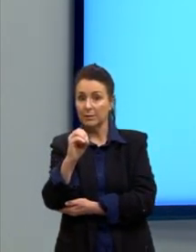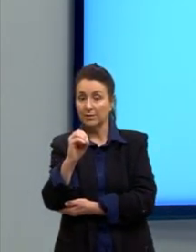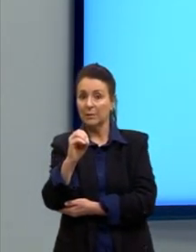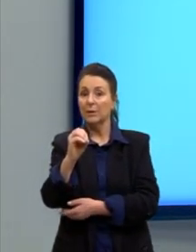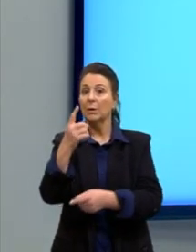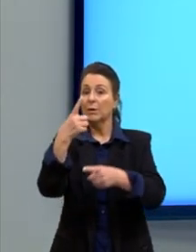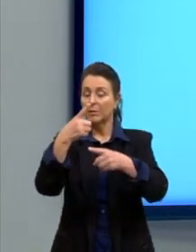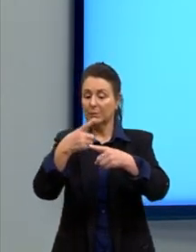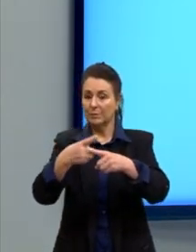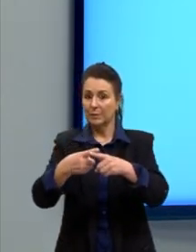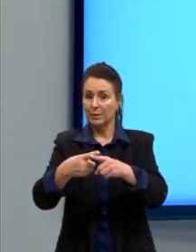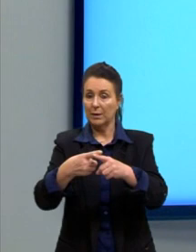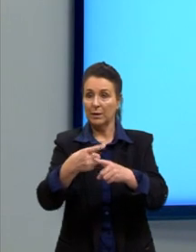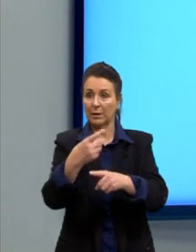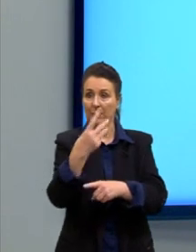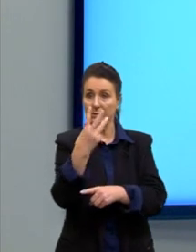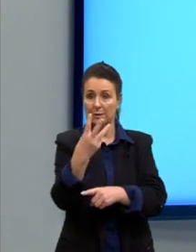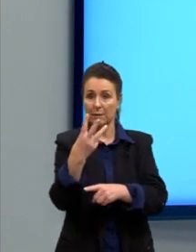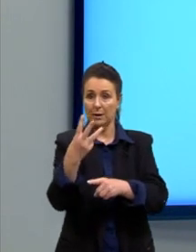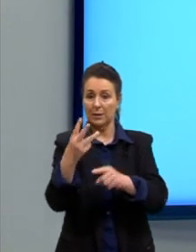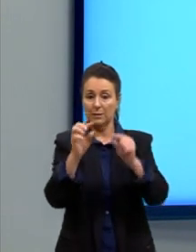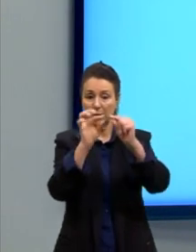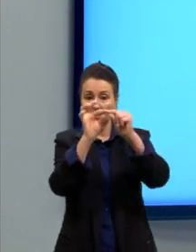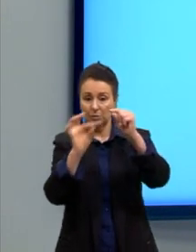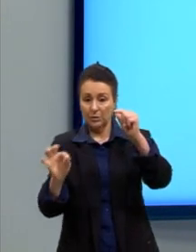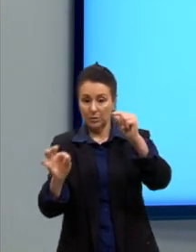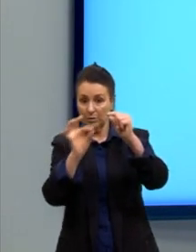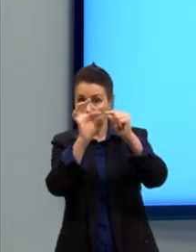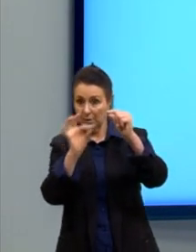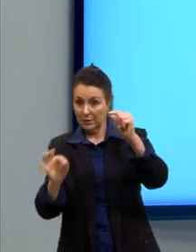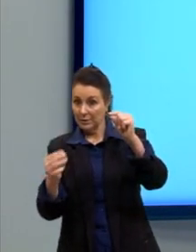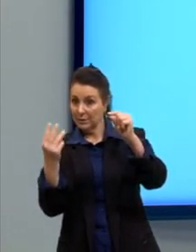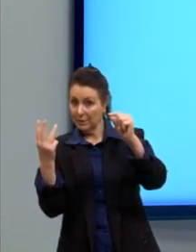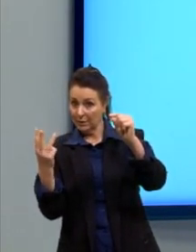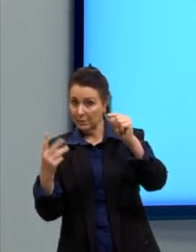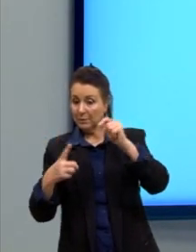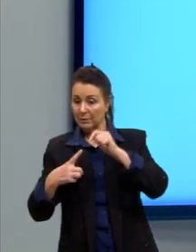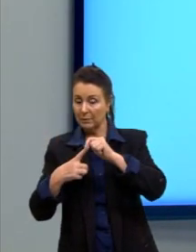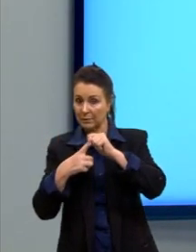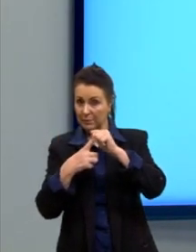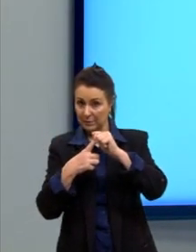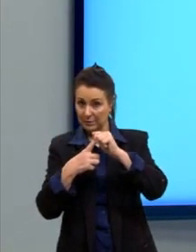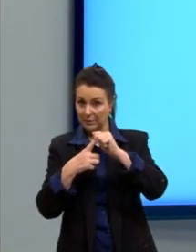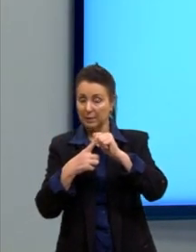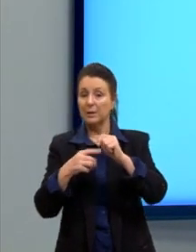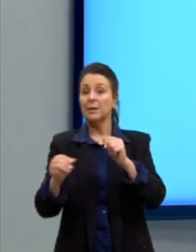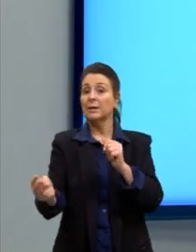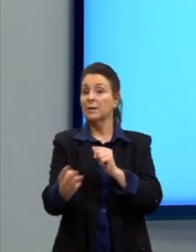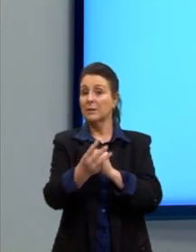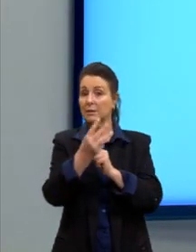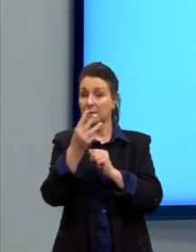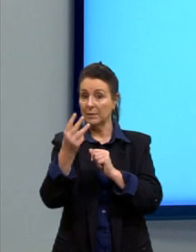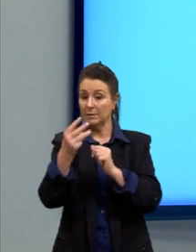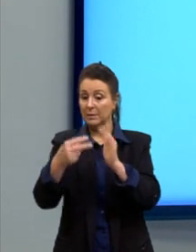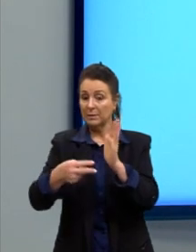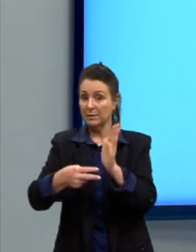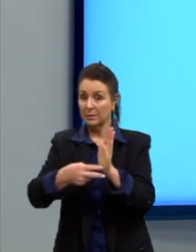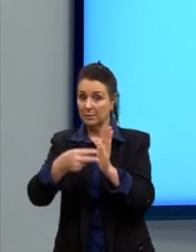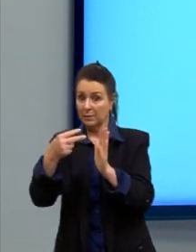Multiplicamos as três diagonais principais e as três diagonais secundárias,